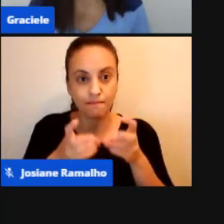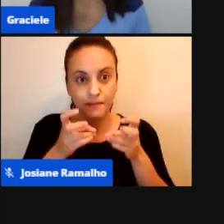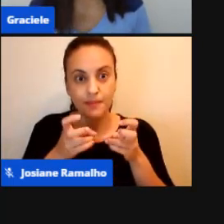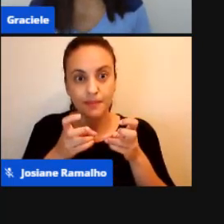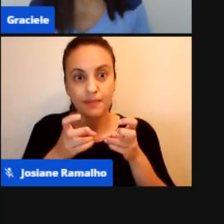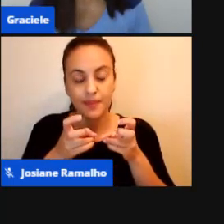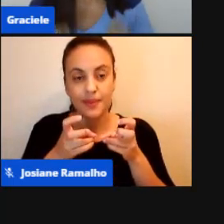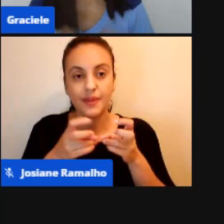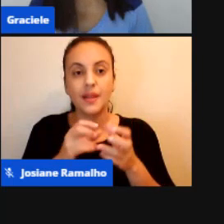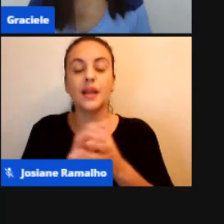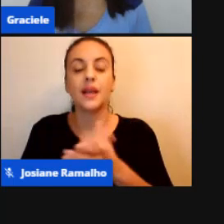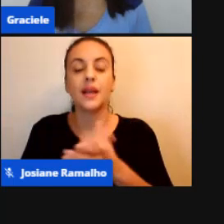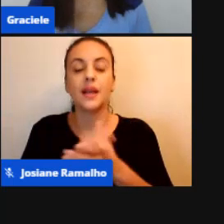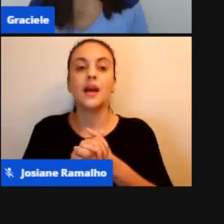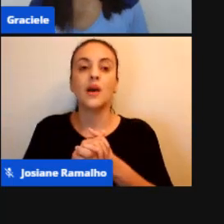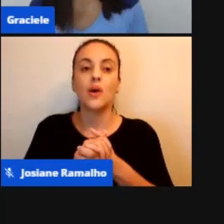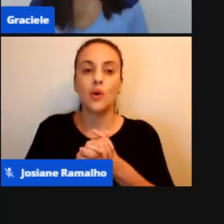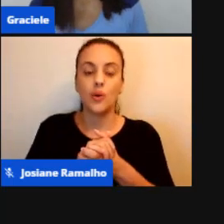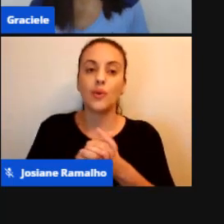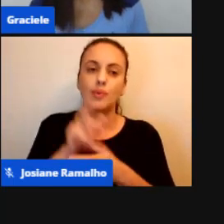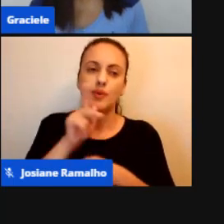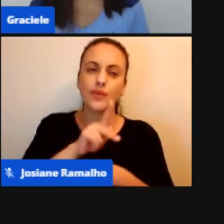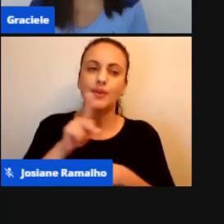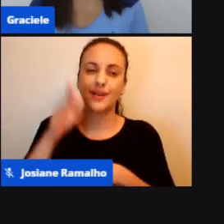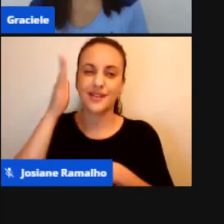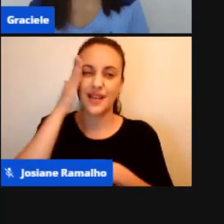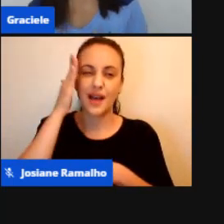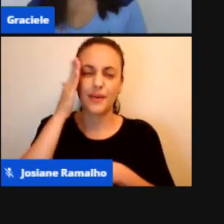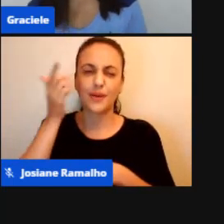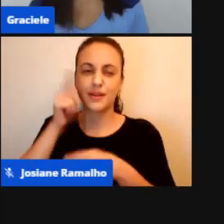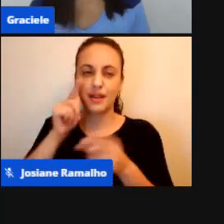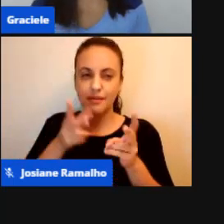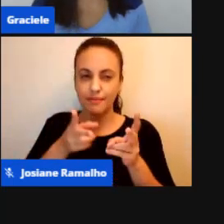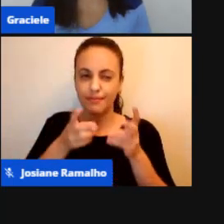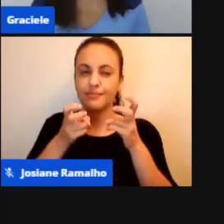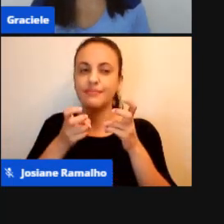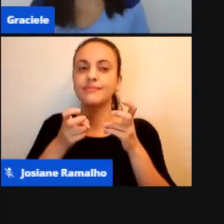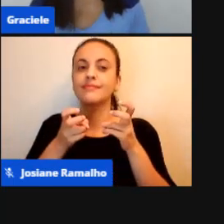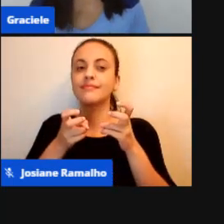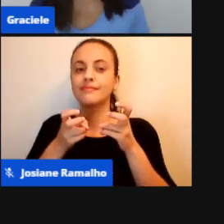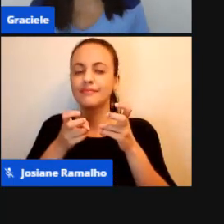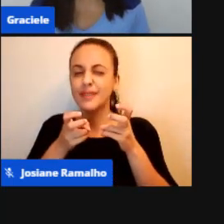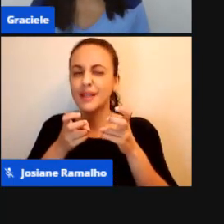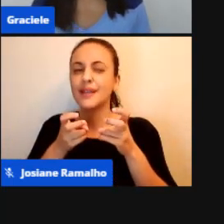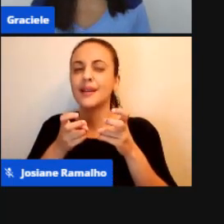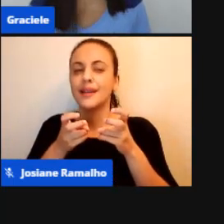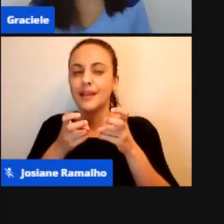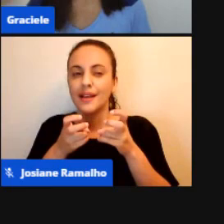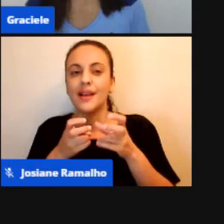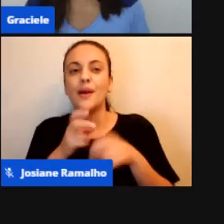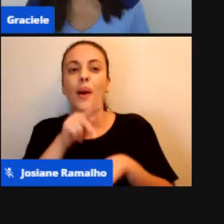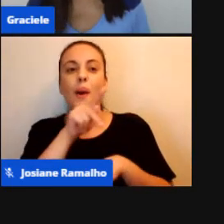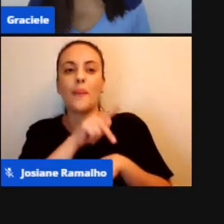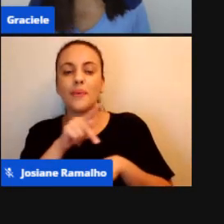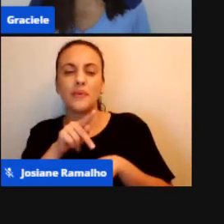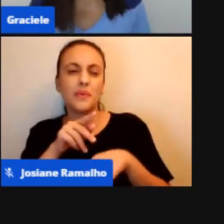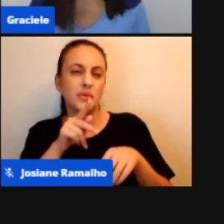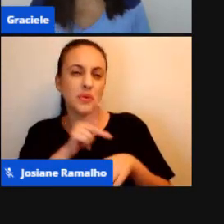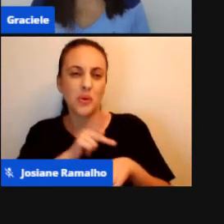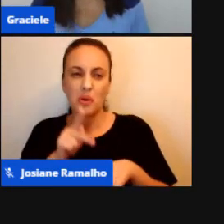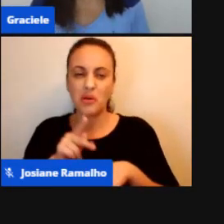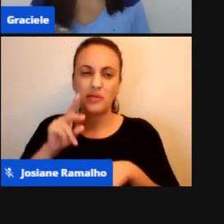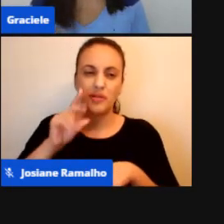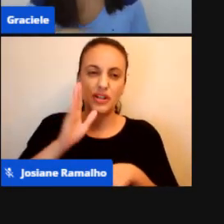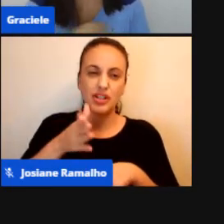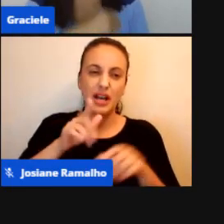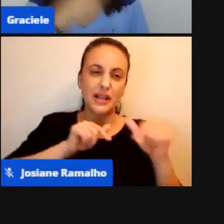feeling de percepção, é do professor. Não importa se o professor ele é muito antigo dentro da